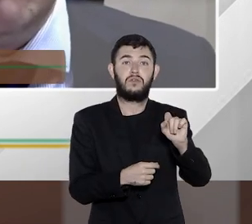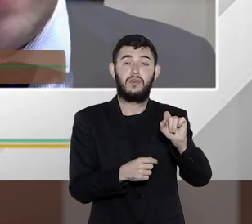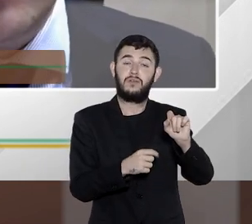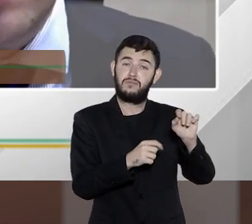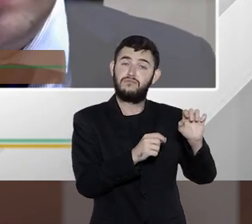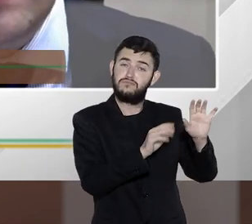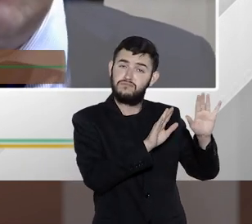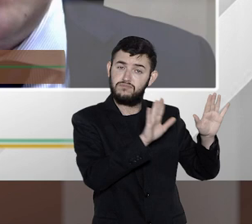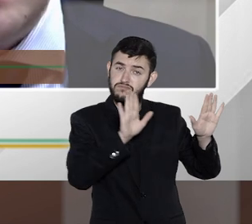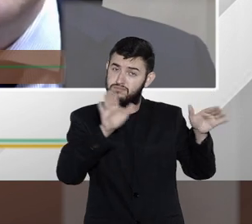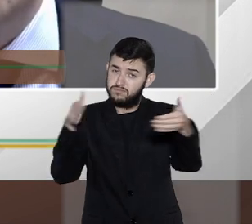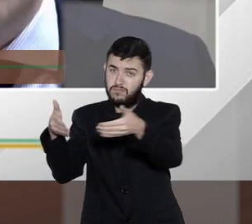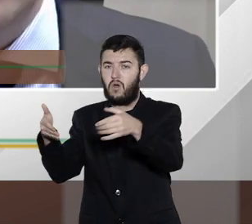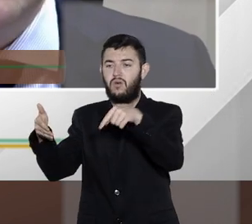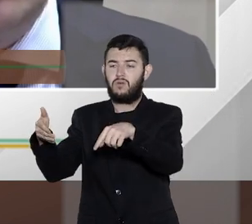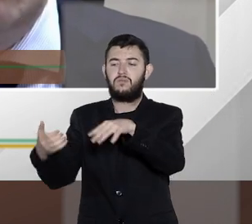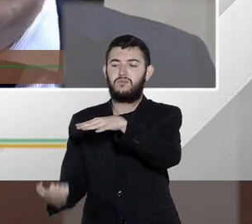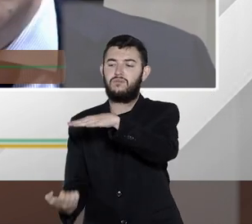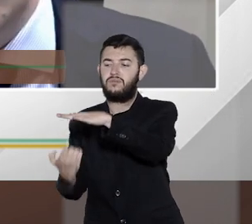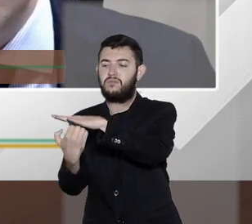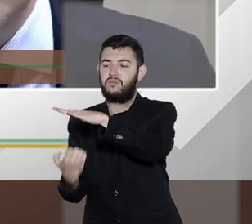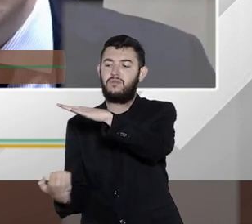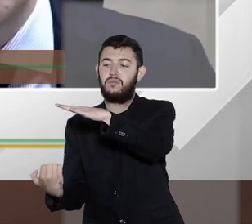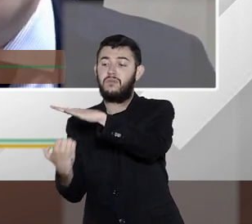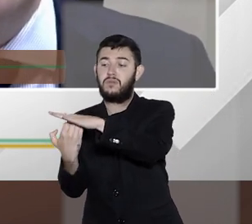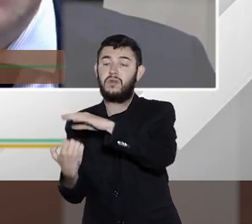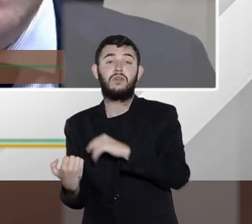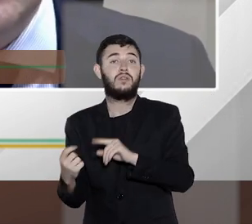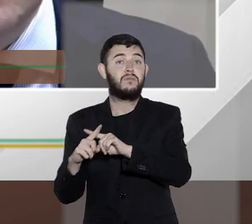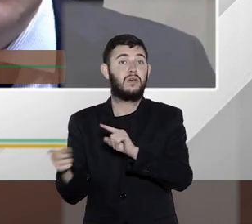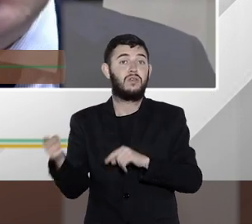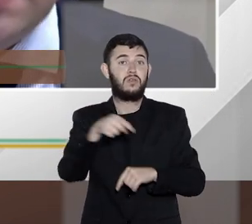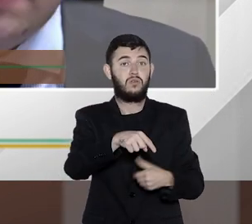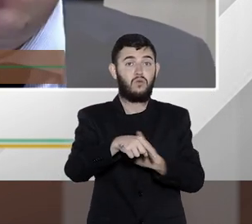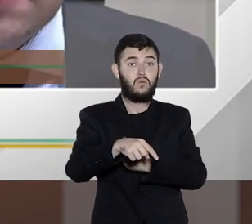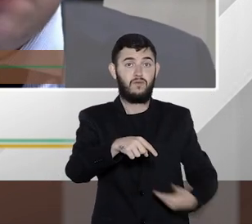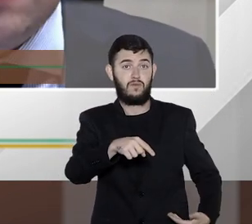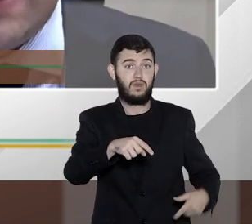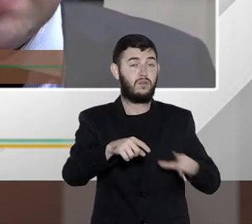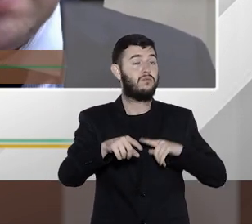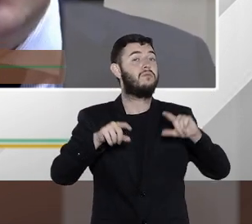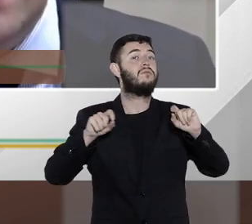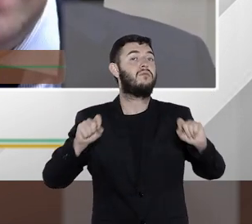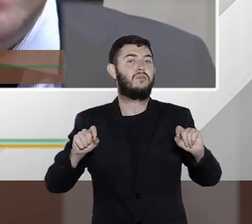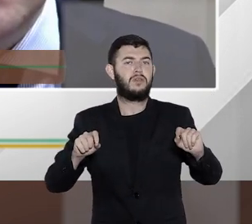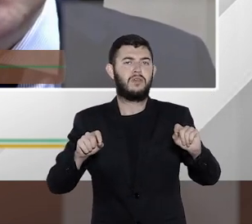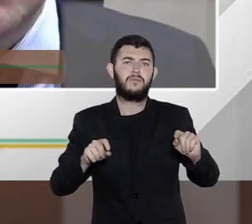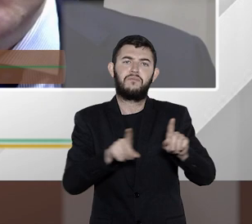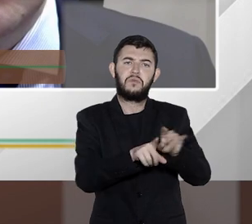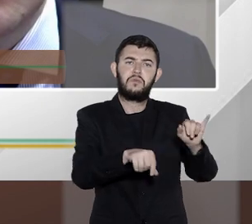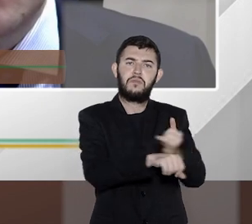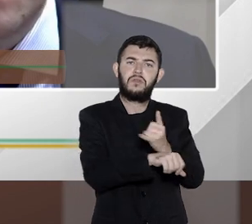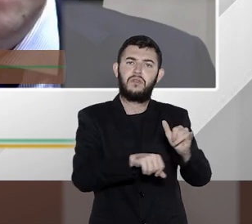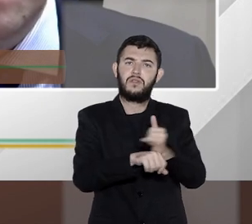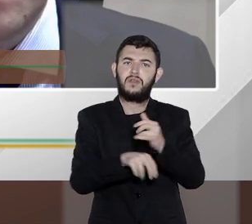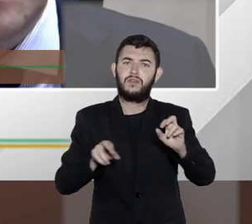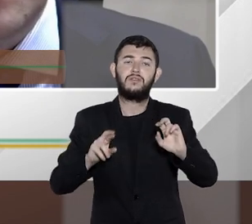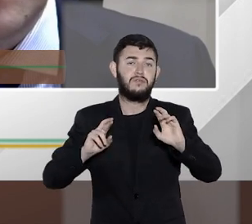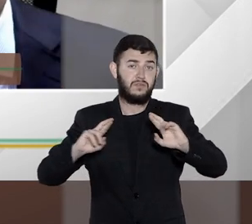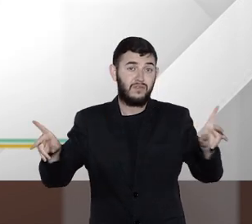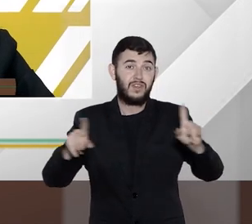para o setor privado. E parece que, para o setor público, nós temos outros mecanismos que seriam mais eficazes, até nesse sentido.